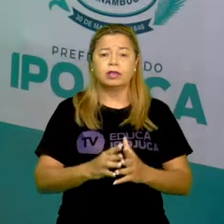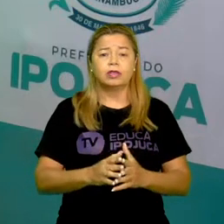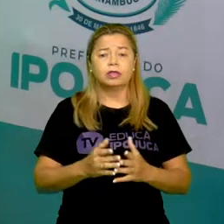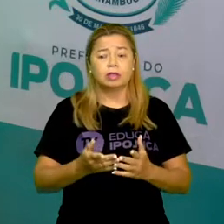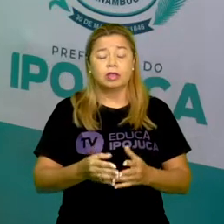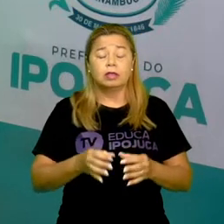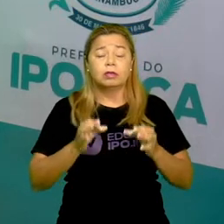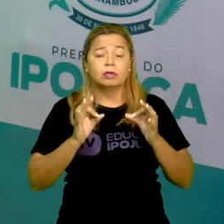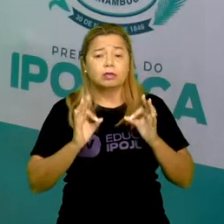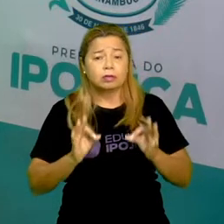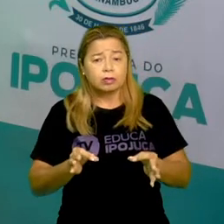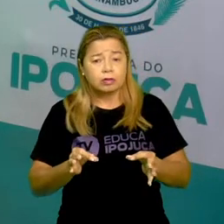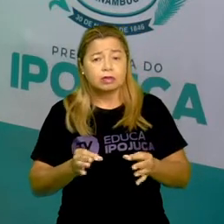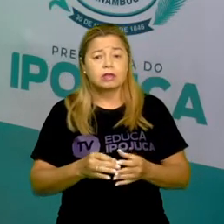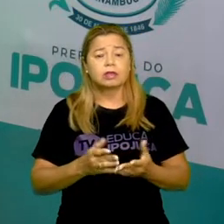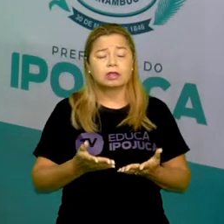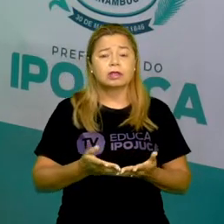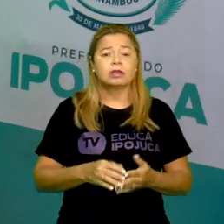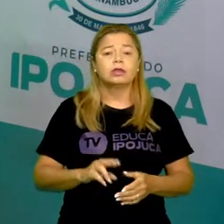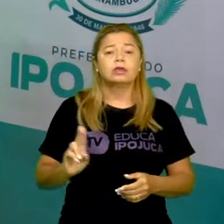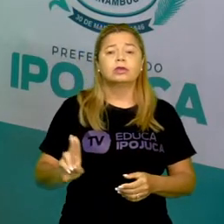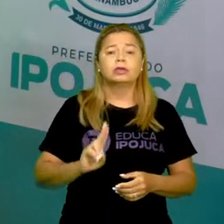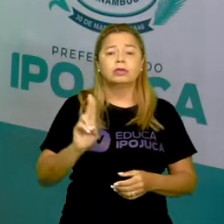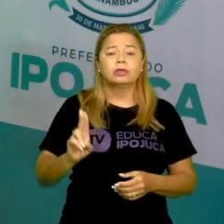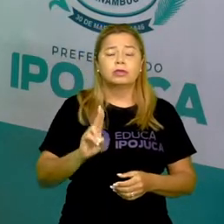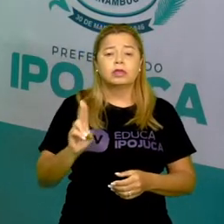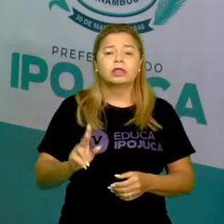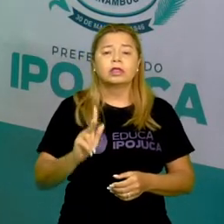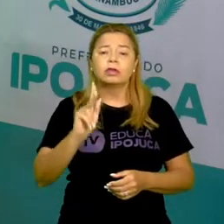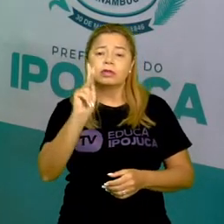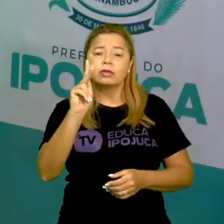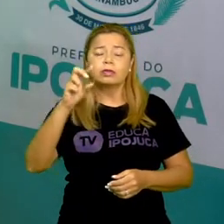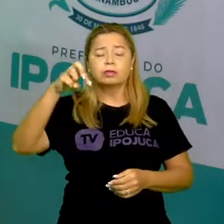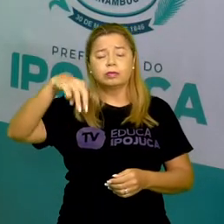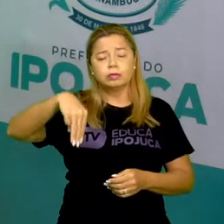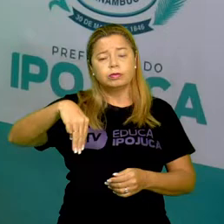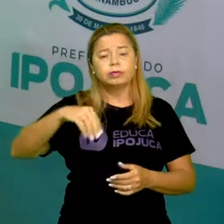adequado nessa situação seria usar os quilômetros.